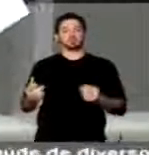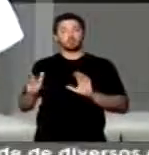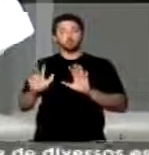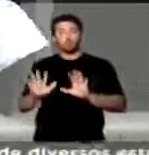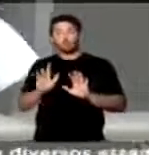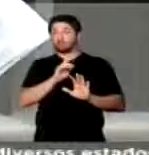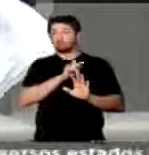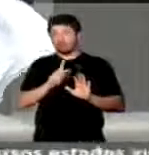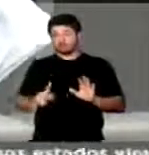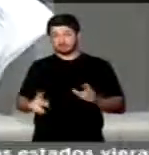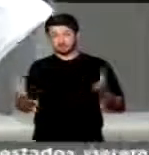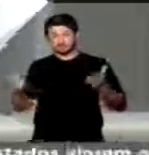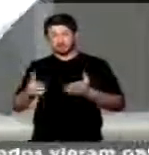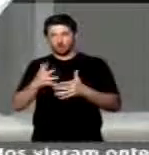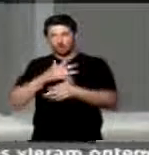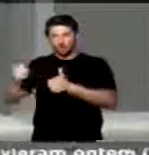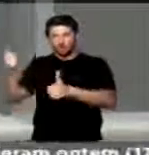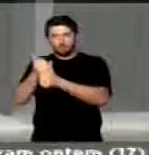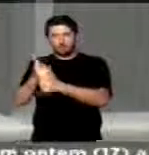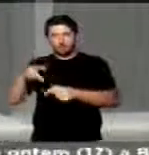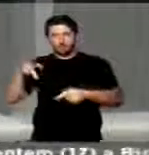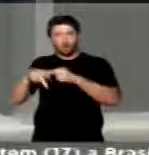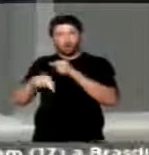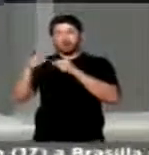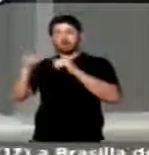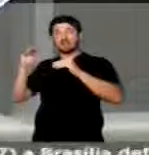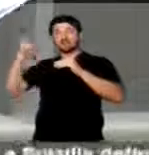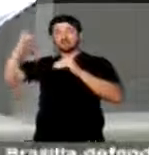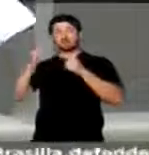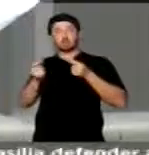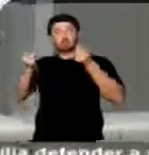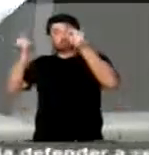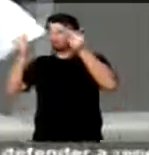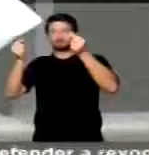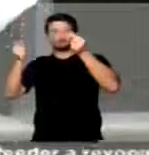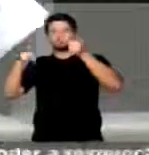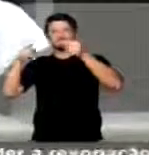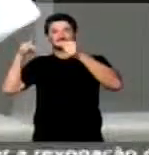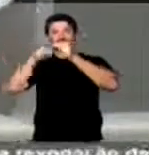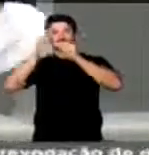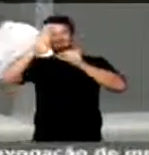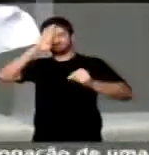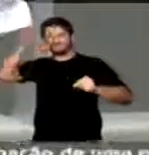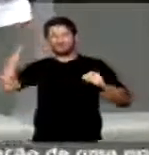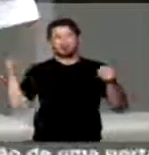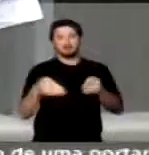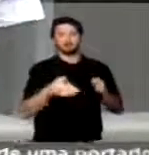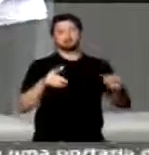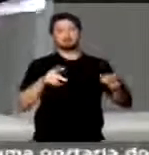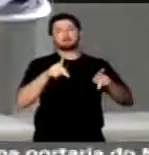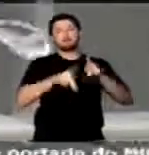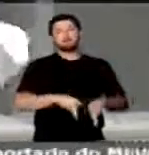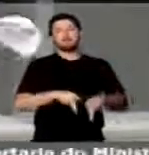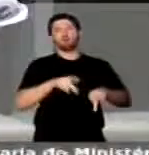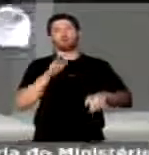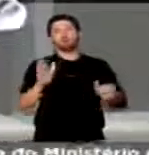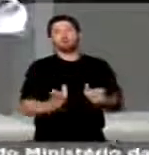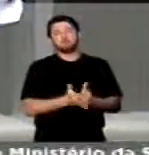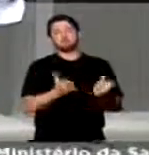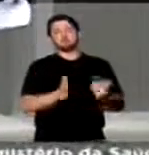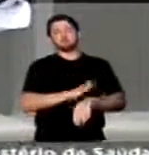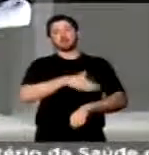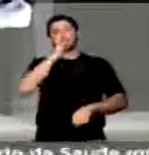presidente atual golpista cortar no andar de cima, ele corta especialmente o povo mais necessitado desse país.